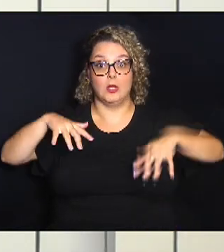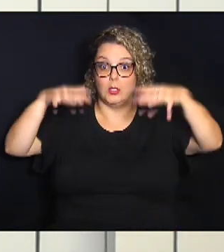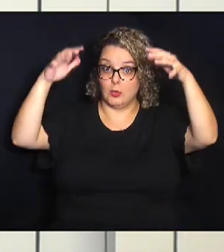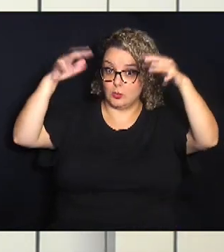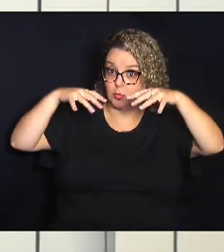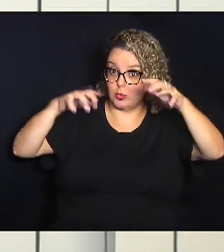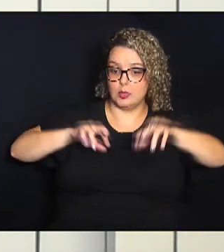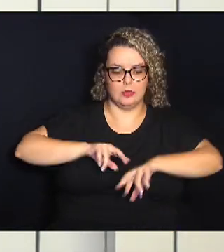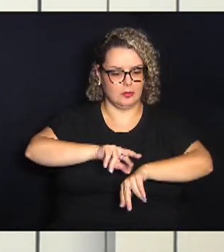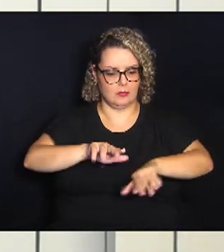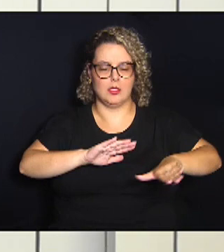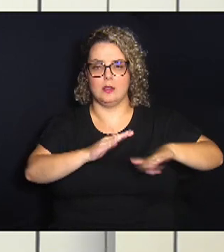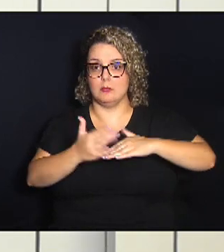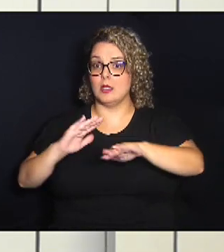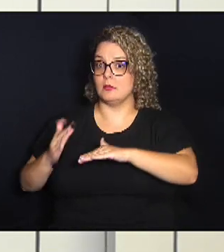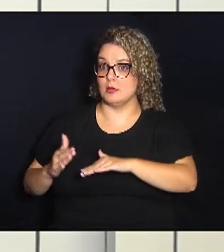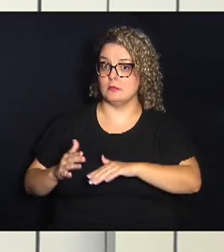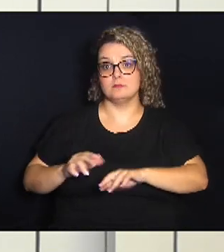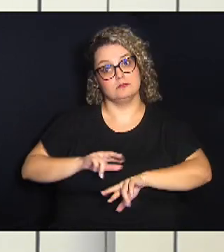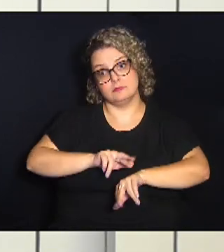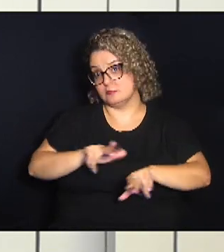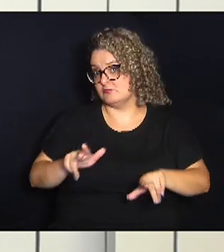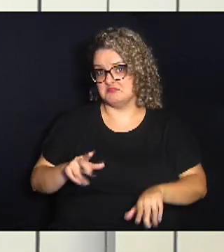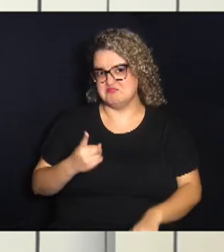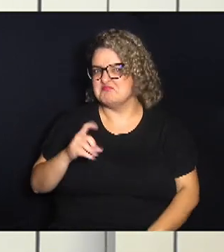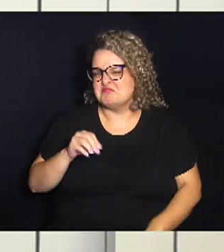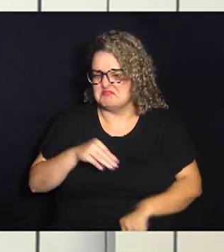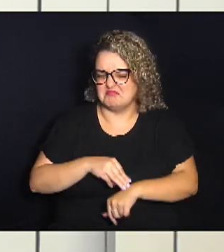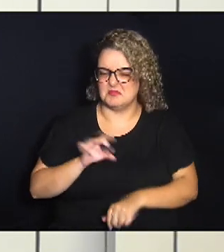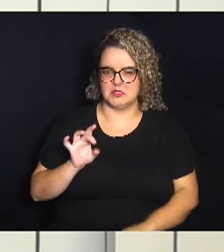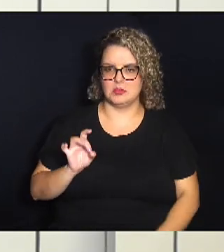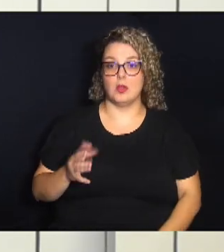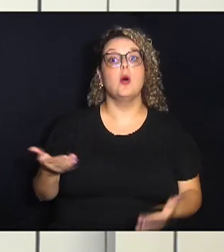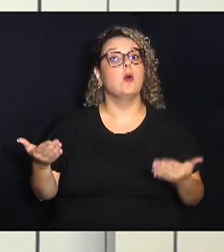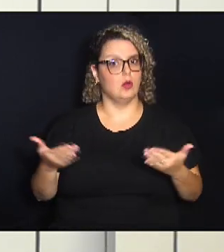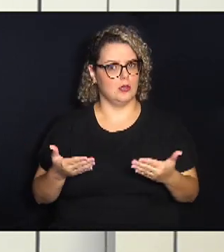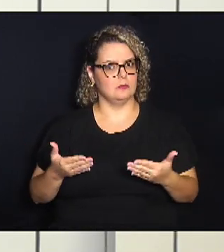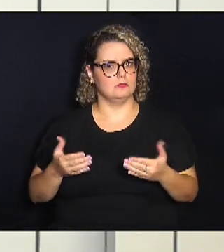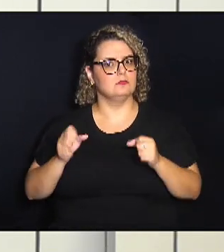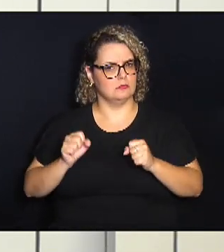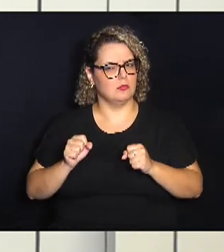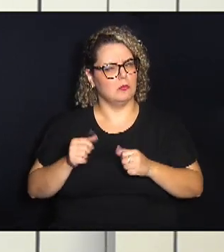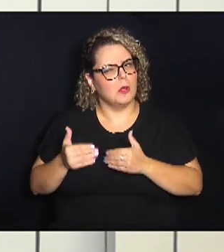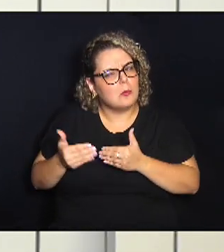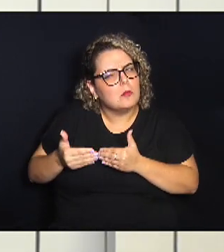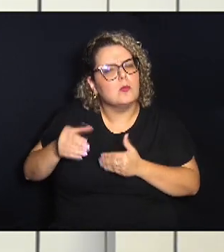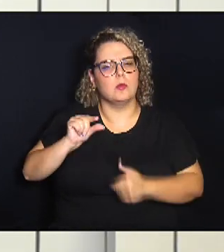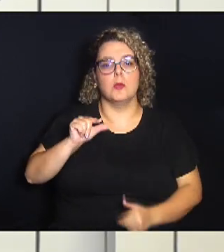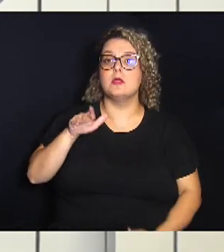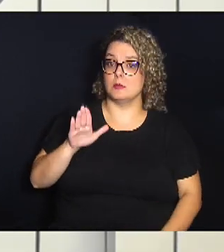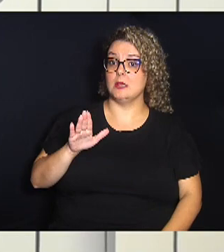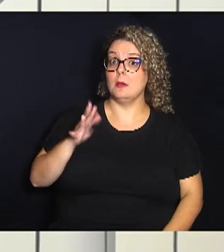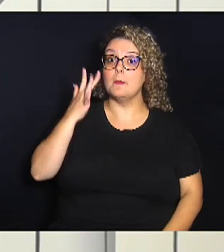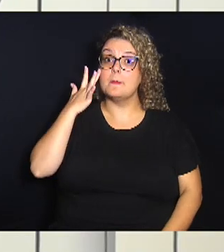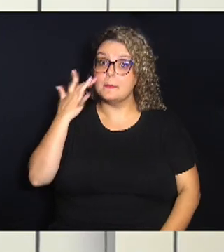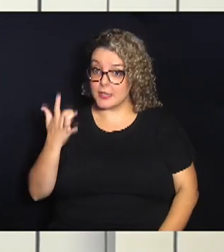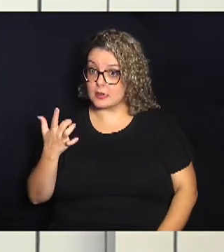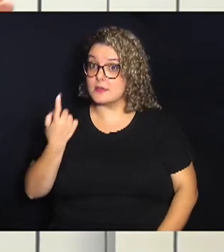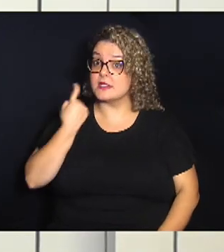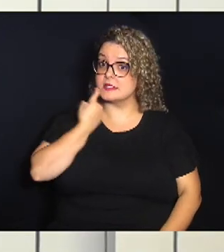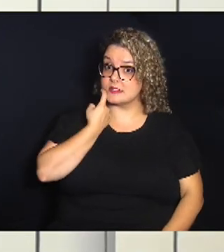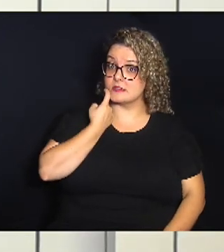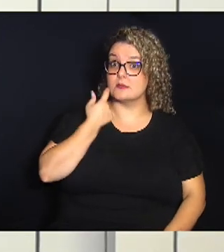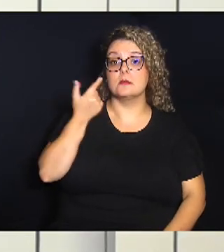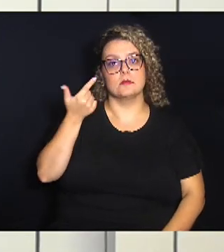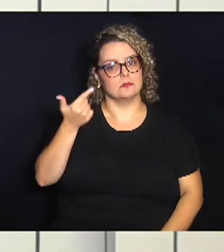muitos bairros, mas em muitos também não durou 10 minutos. Hoje, pode ser que dure um pouquinho mais, tá? Para amanhã, sexta-feira,